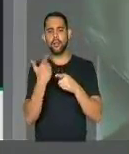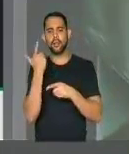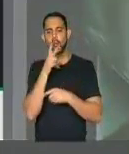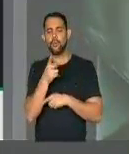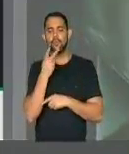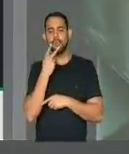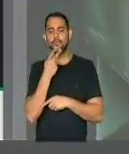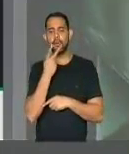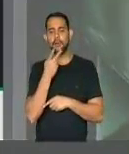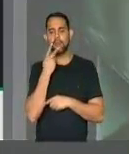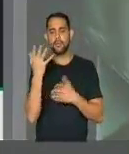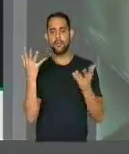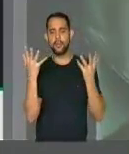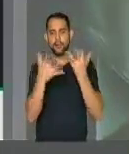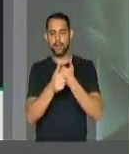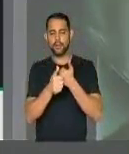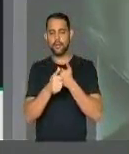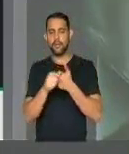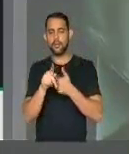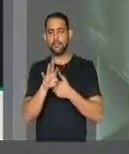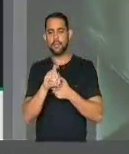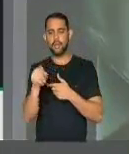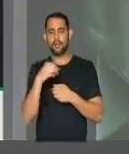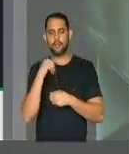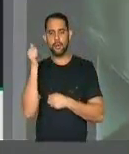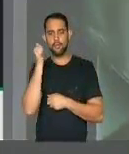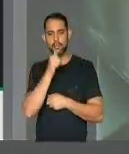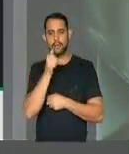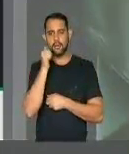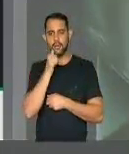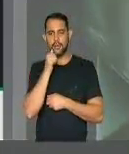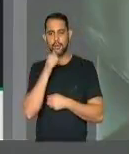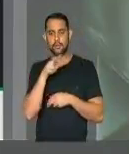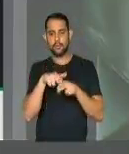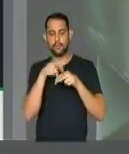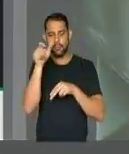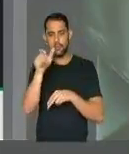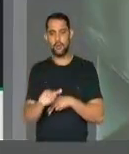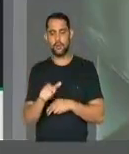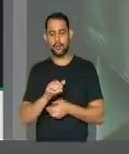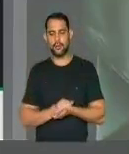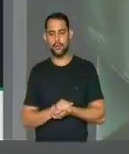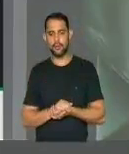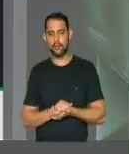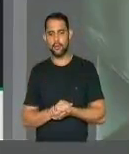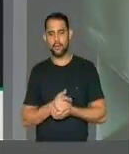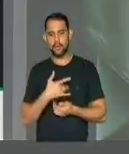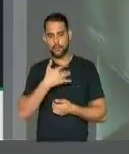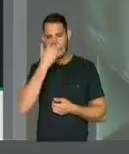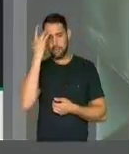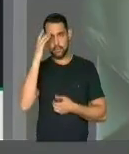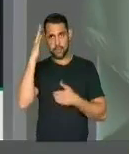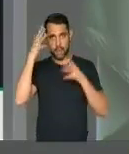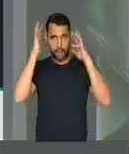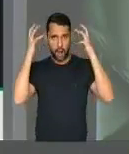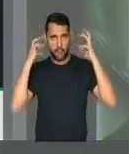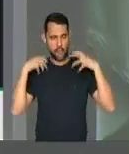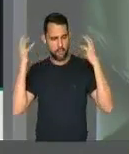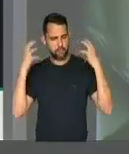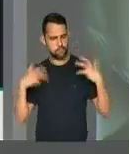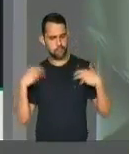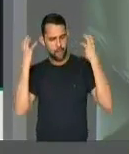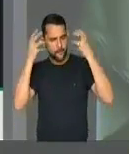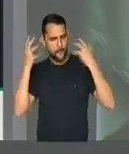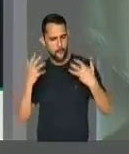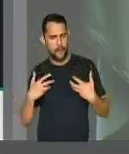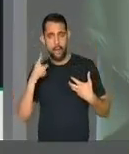considerar linda e bela uma mulher, por ela, cacheados para concluir, senhor presidente,